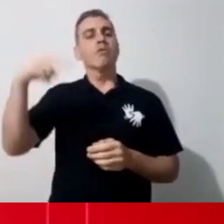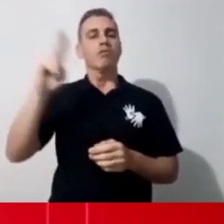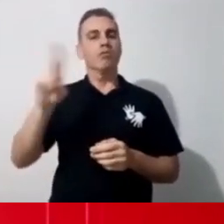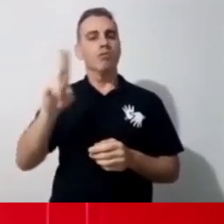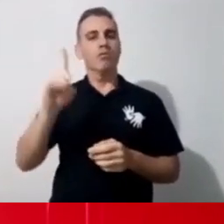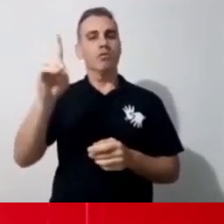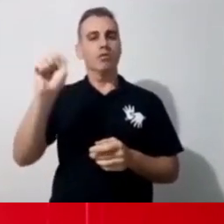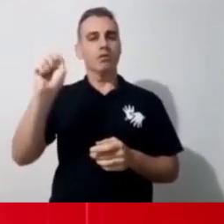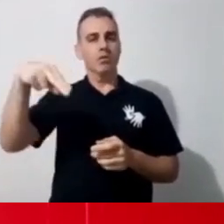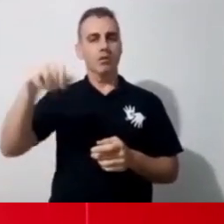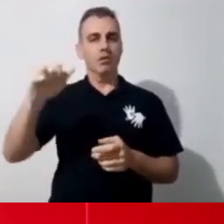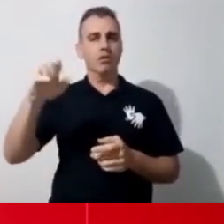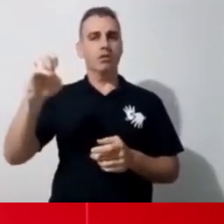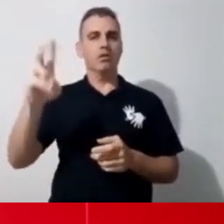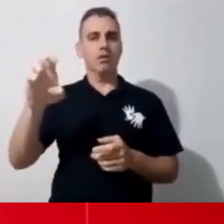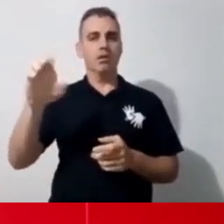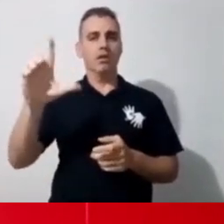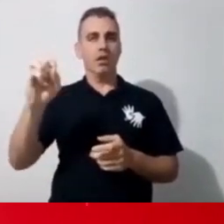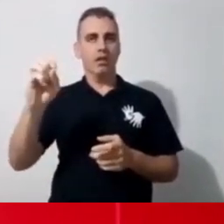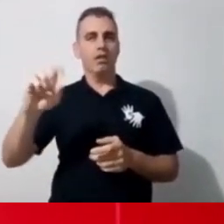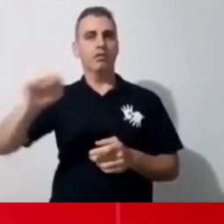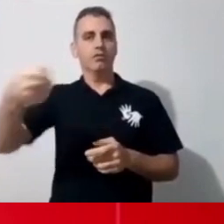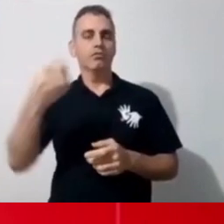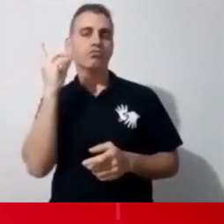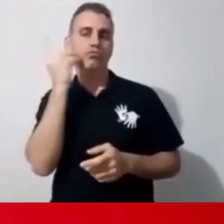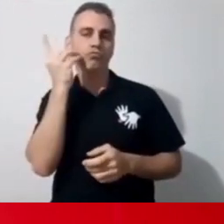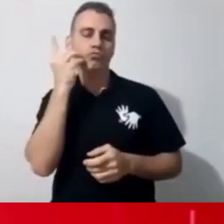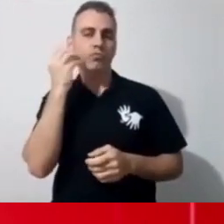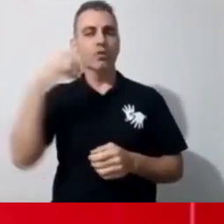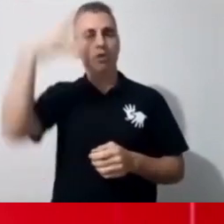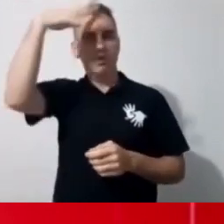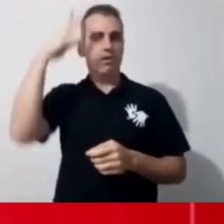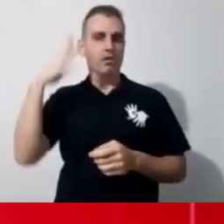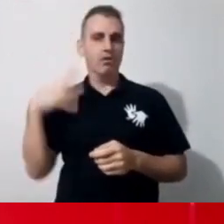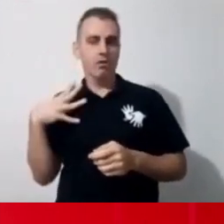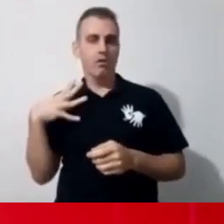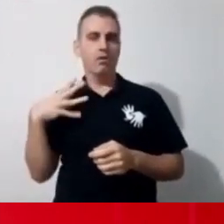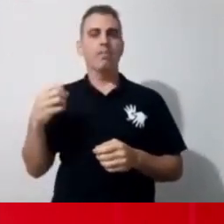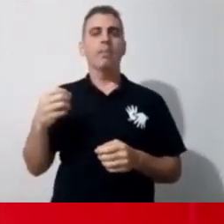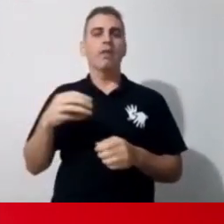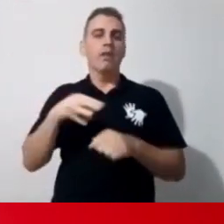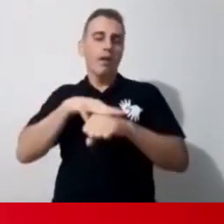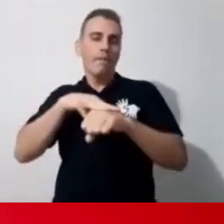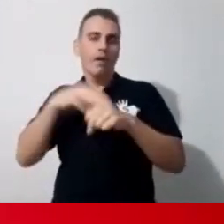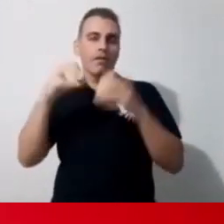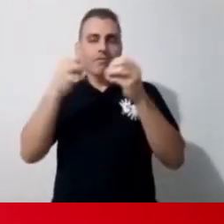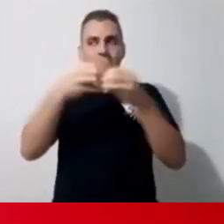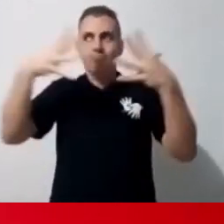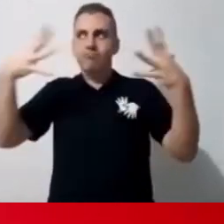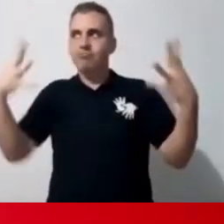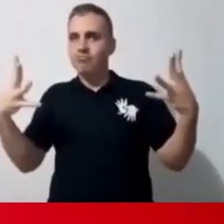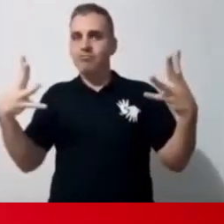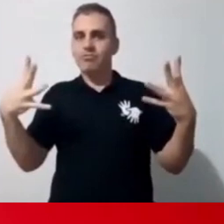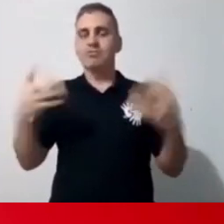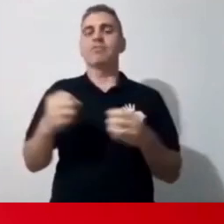cabelos ao ombro, ondulado, estou da cor branca, tenho olhos verdes, estou sentada à